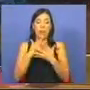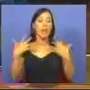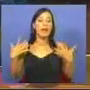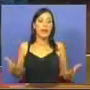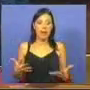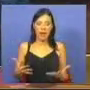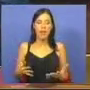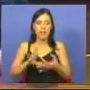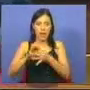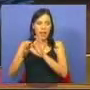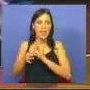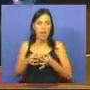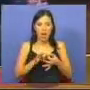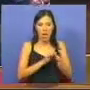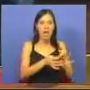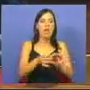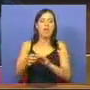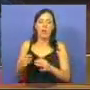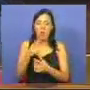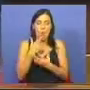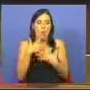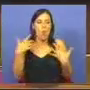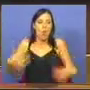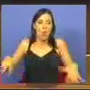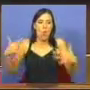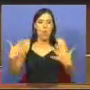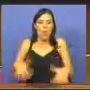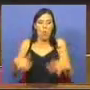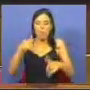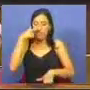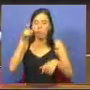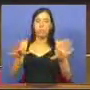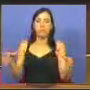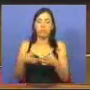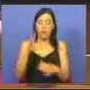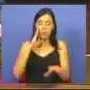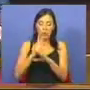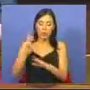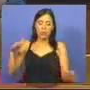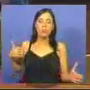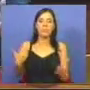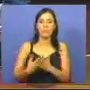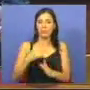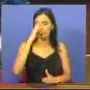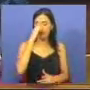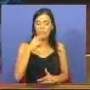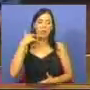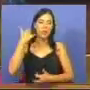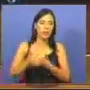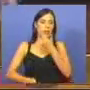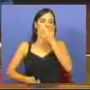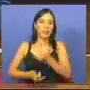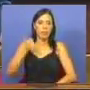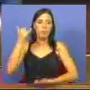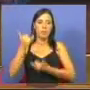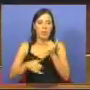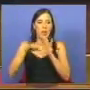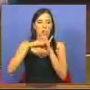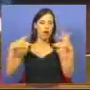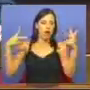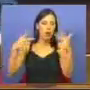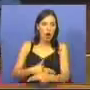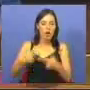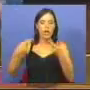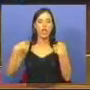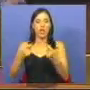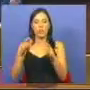cadeia e em extraordinária dimensão, são povos que têm nos últimos anos suportado sucessivamente programas de corte